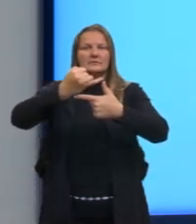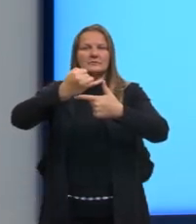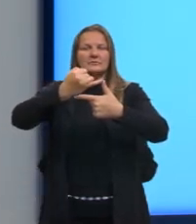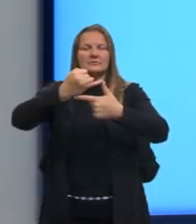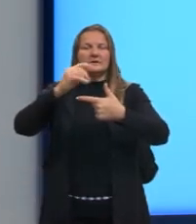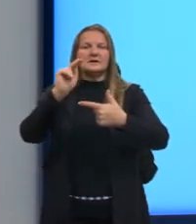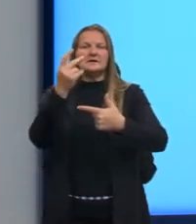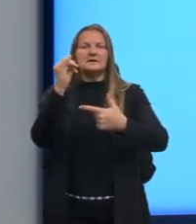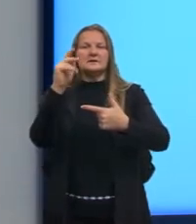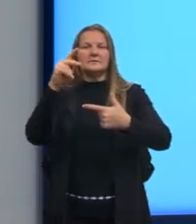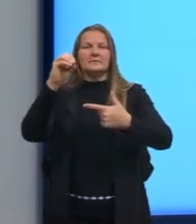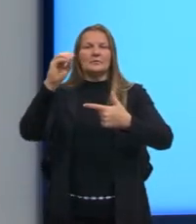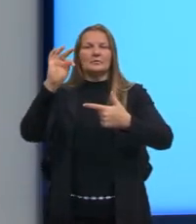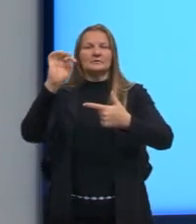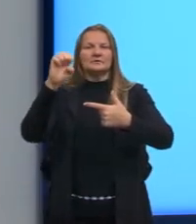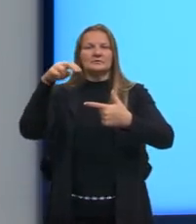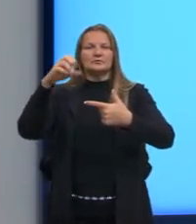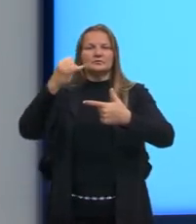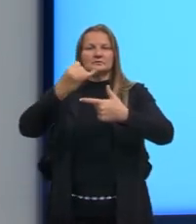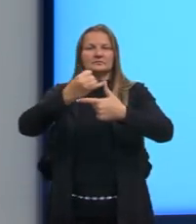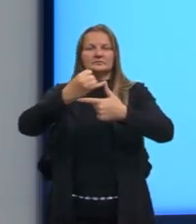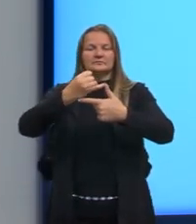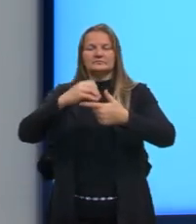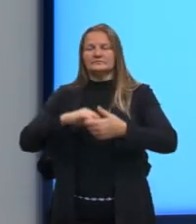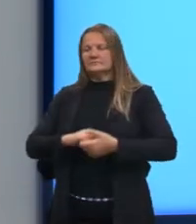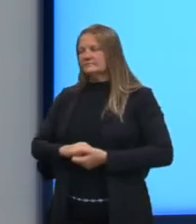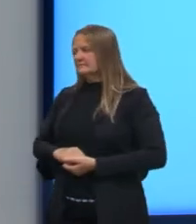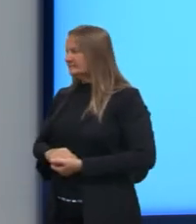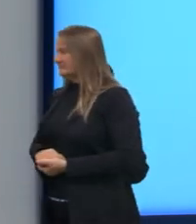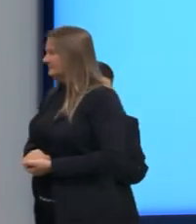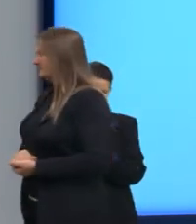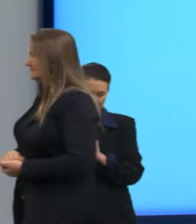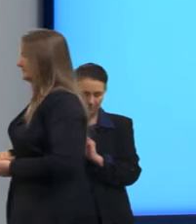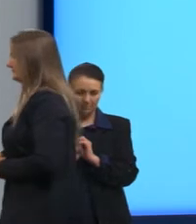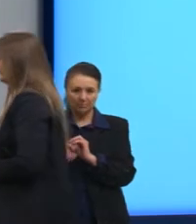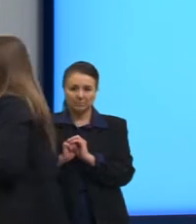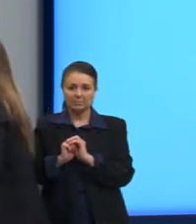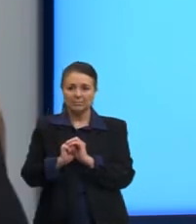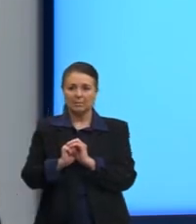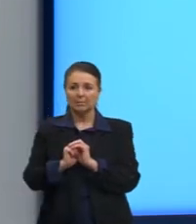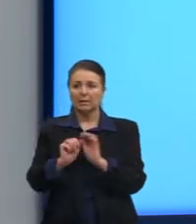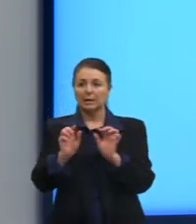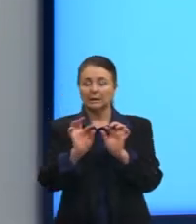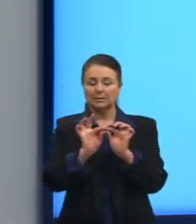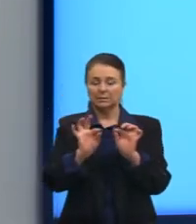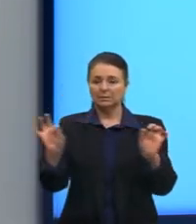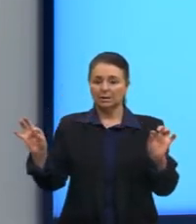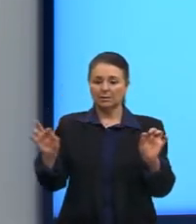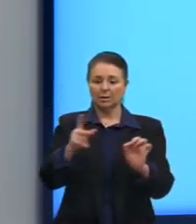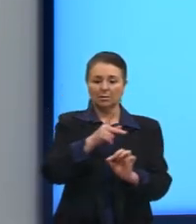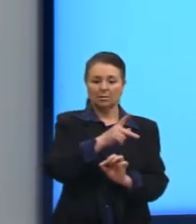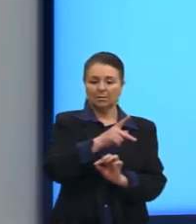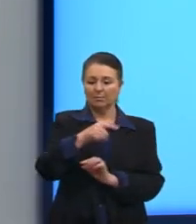Aqui eu represento, então, que a distância é o segmento de reta que vai do P até o Q. E aí, nós